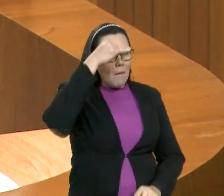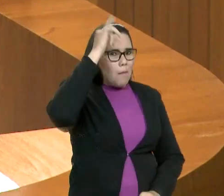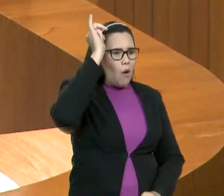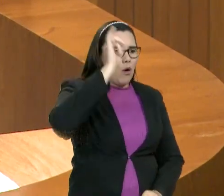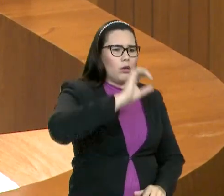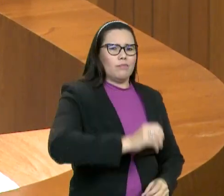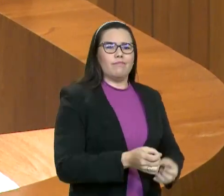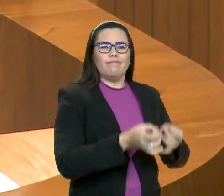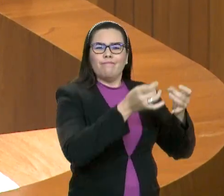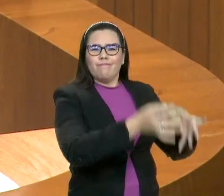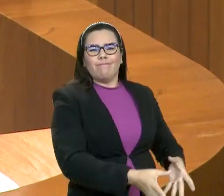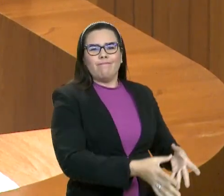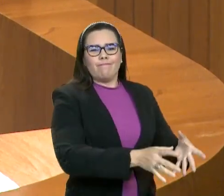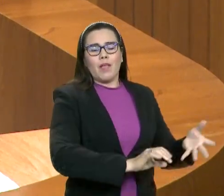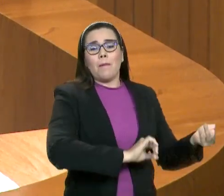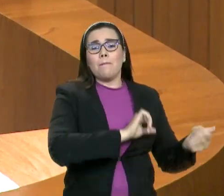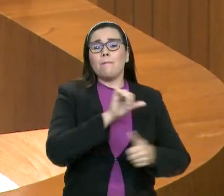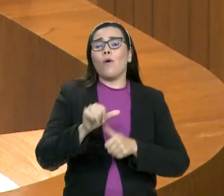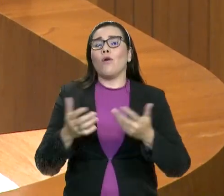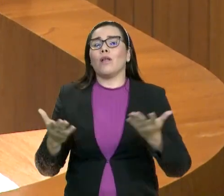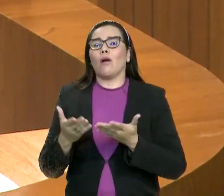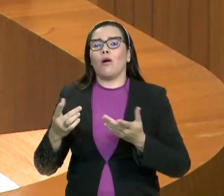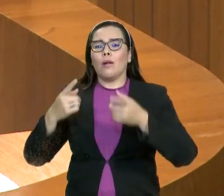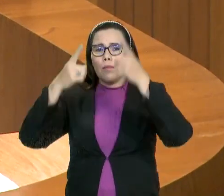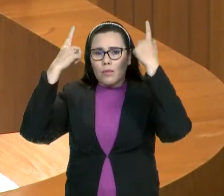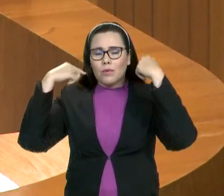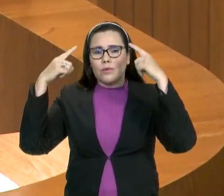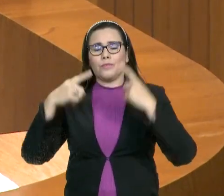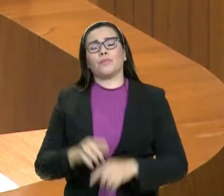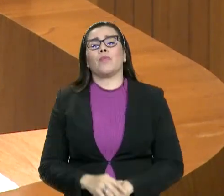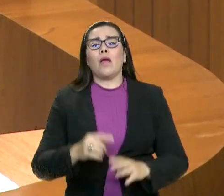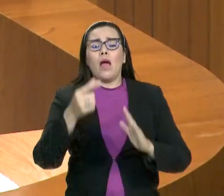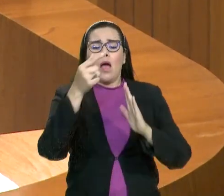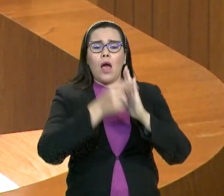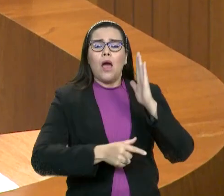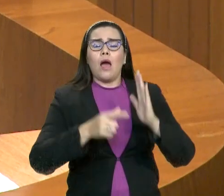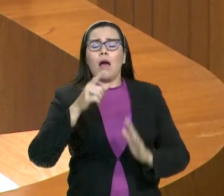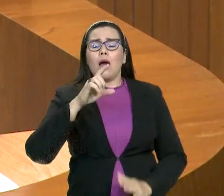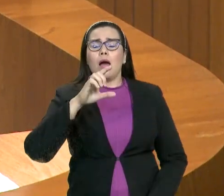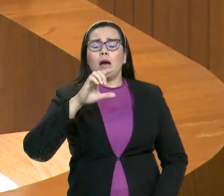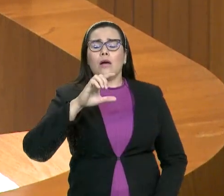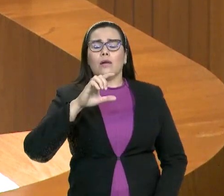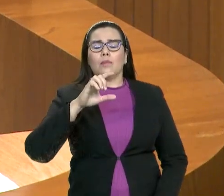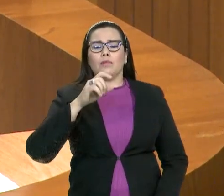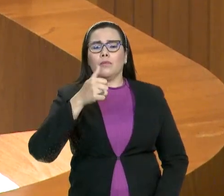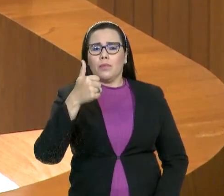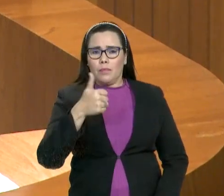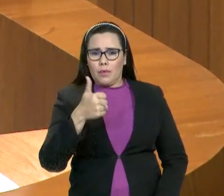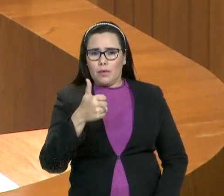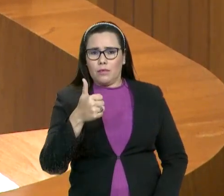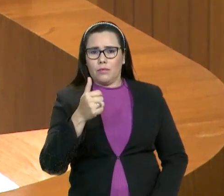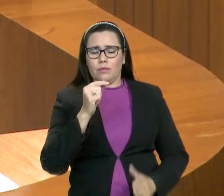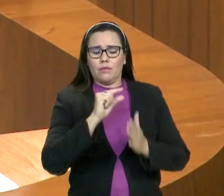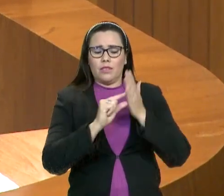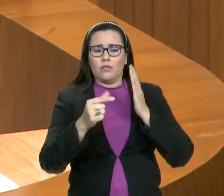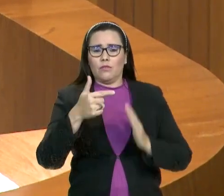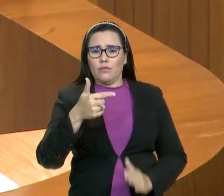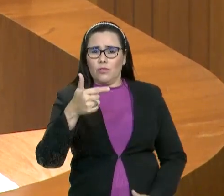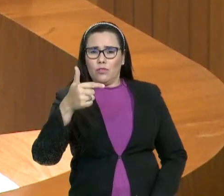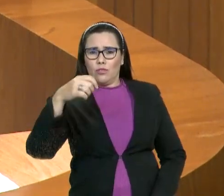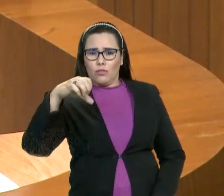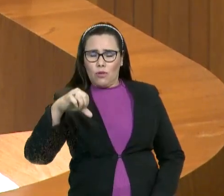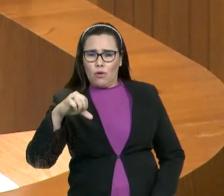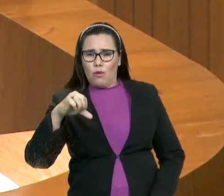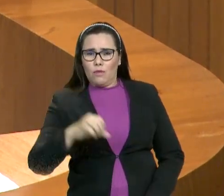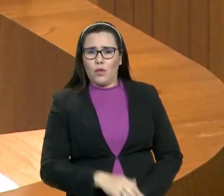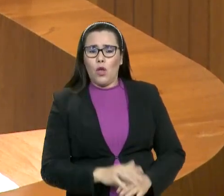Cristo Jesus, como eu já falei. Em João, capítulo 1º e versículo 29, no Evangelho de